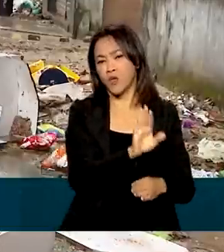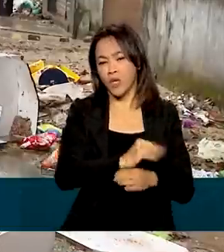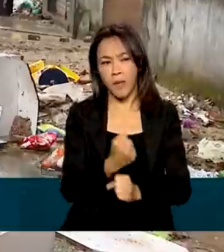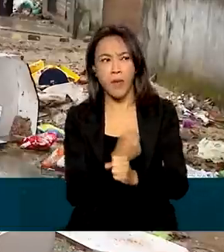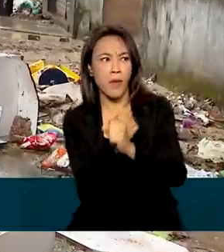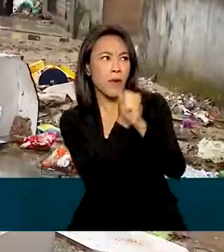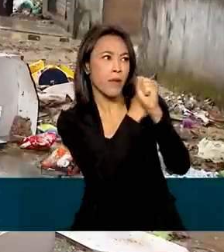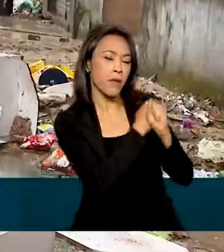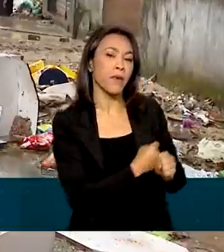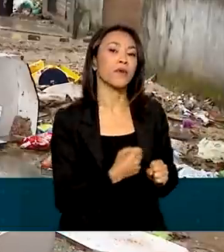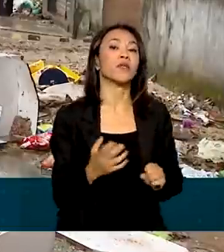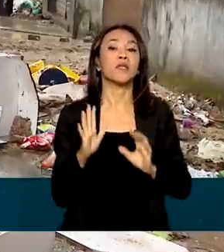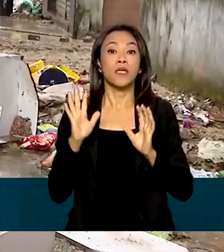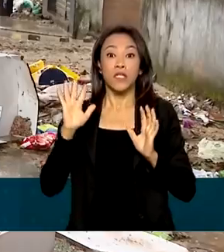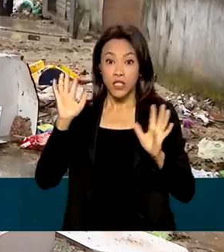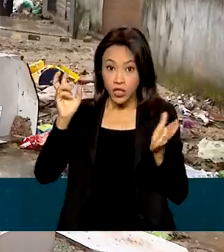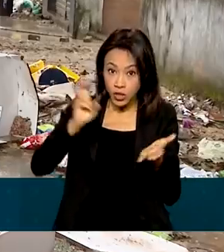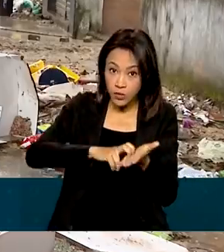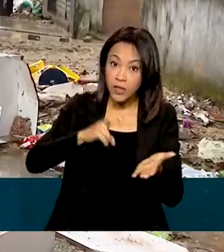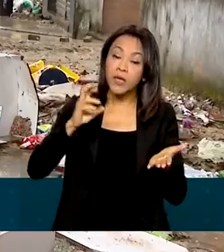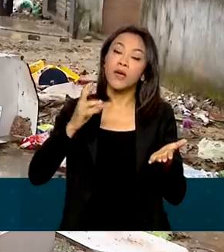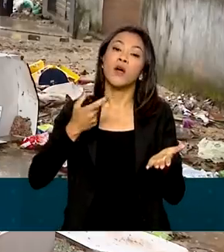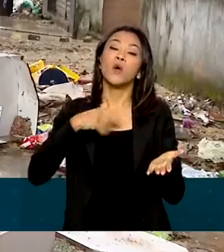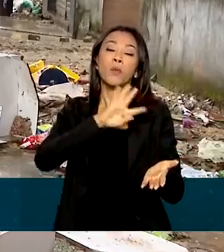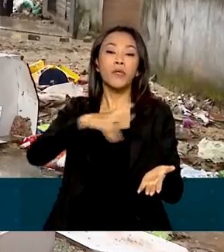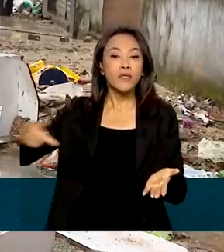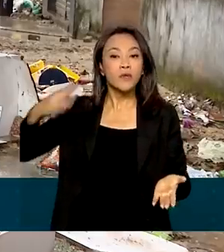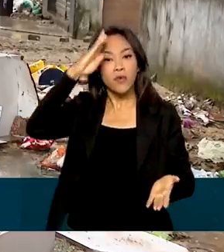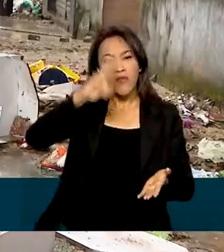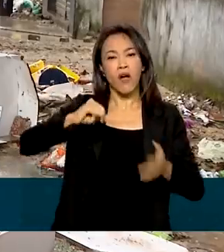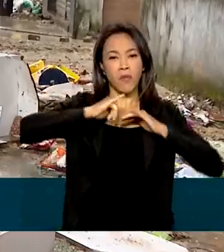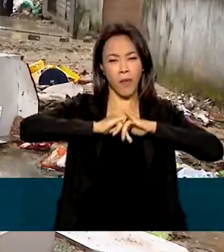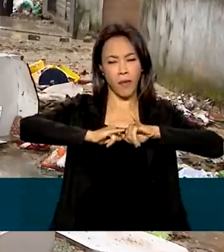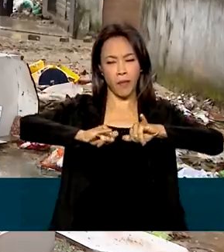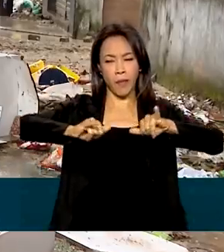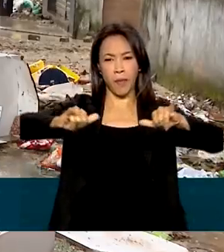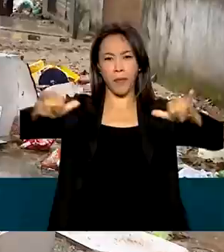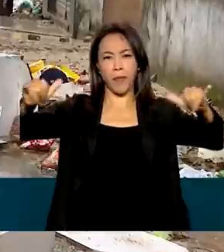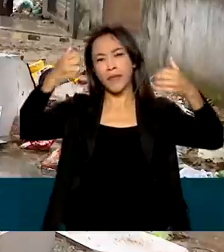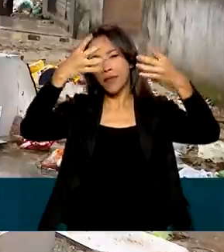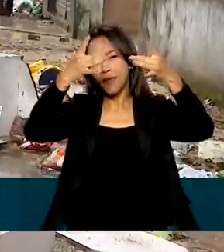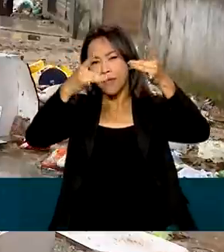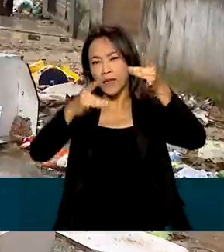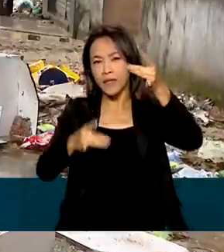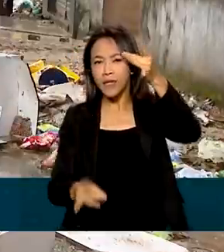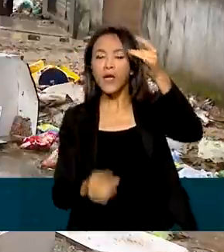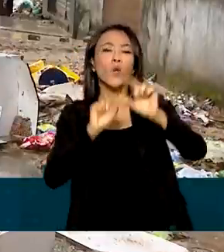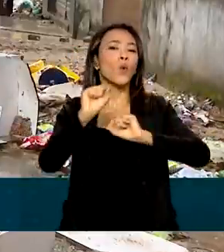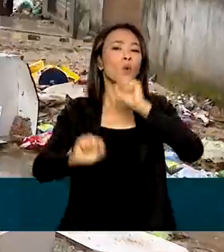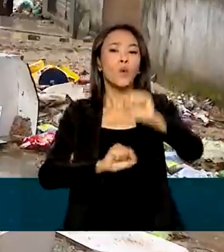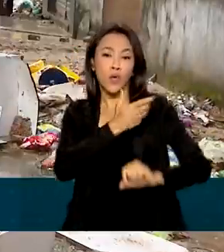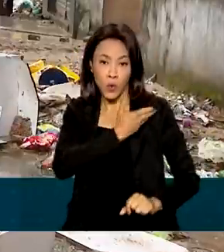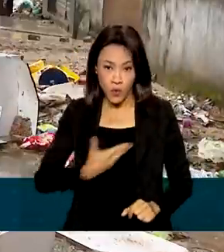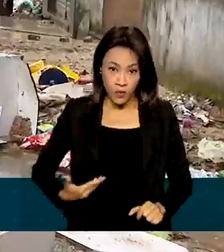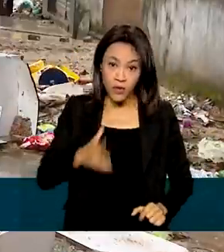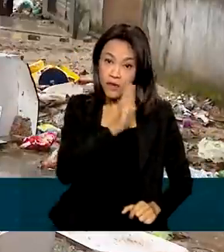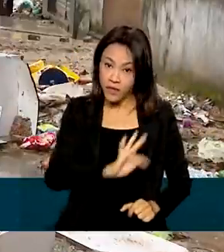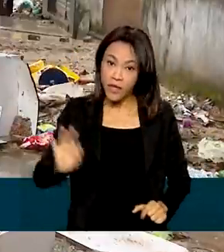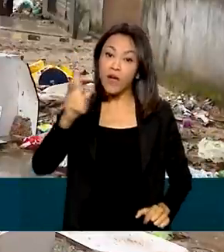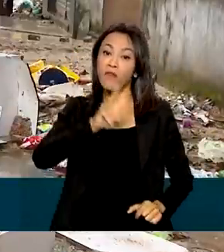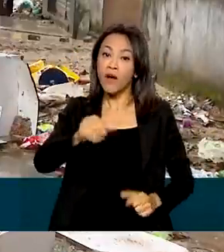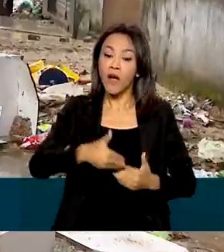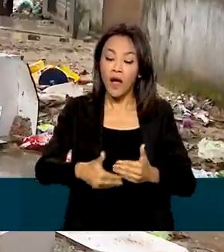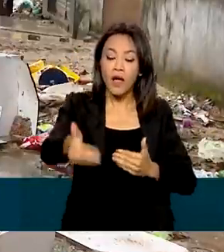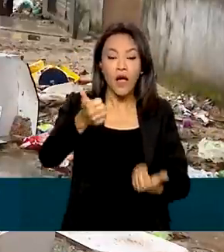No fim da manhã, o presidente da República vai fazer um pronunciamento detalhando tudo o que o governo federal vai fazer aqui em Petrópolis, na